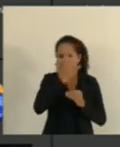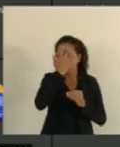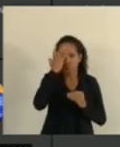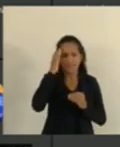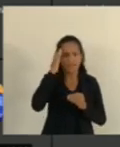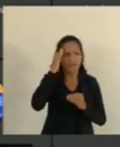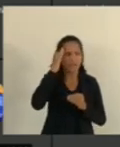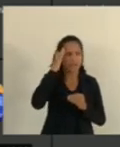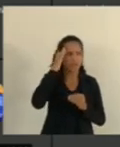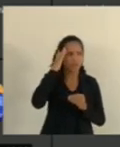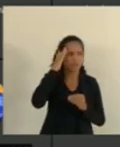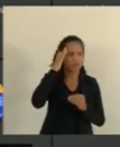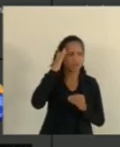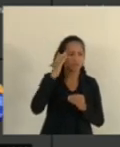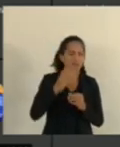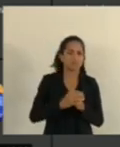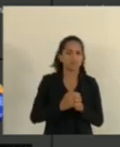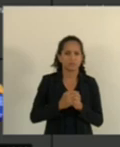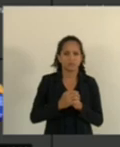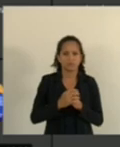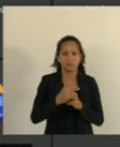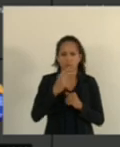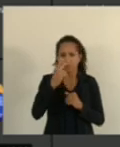E eu gostaria de